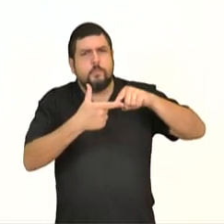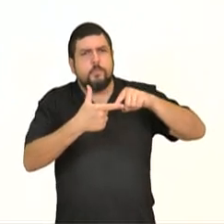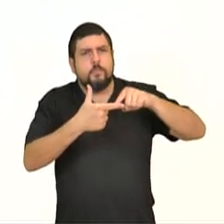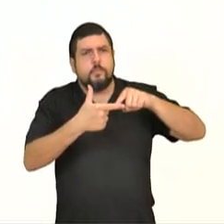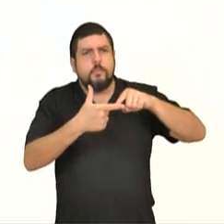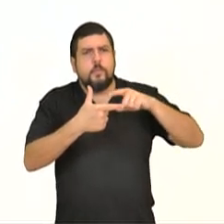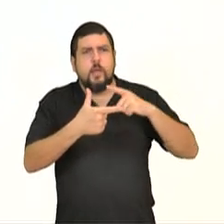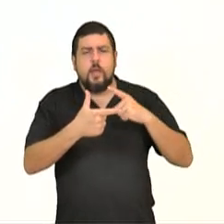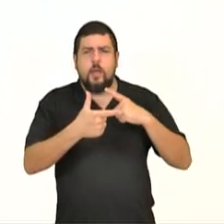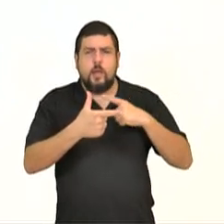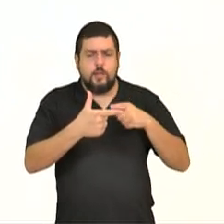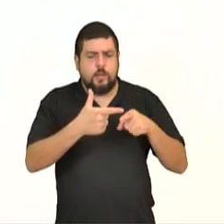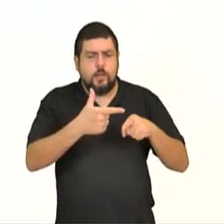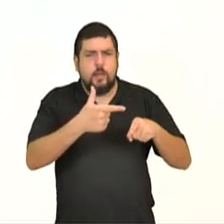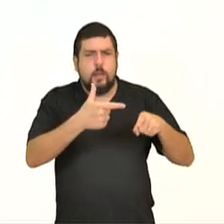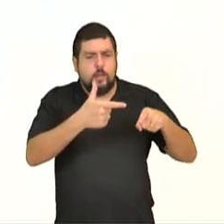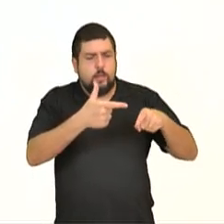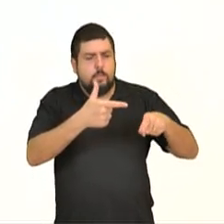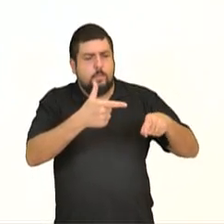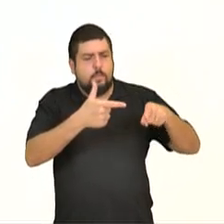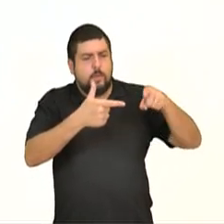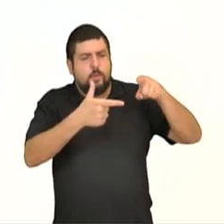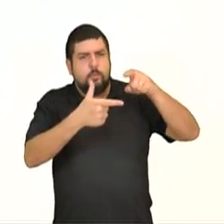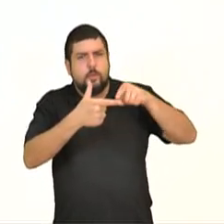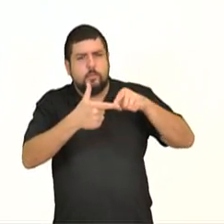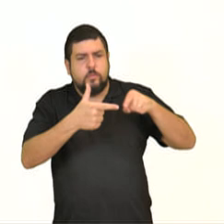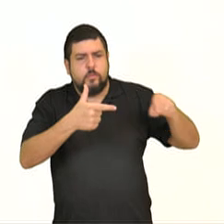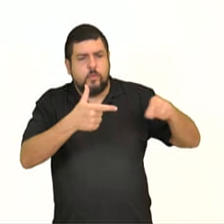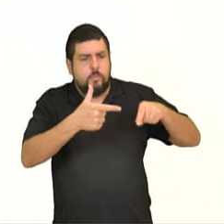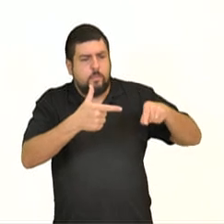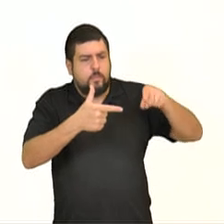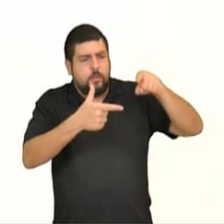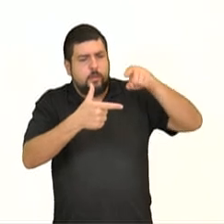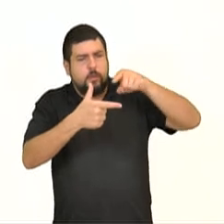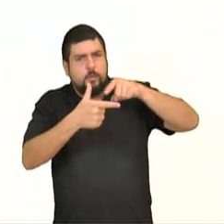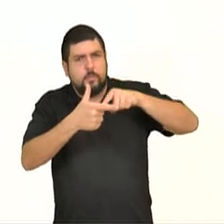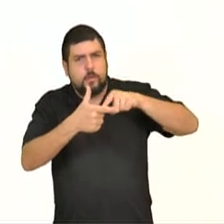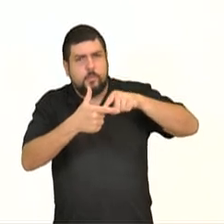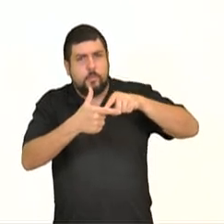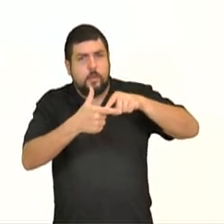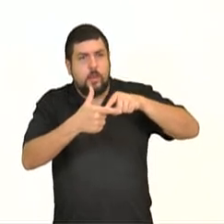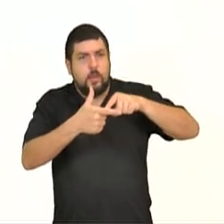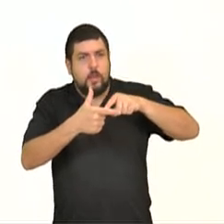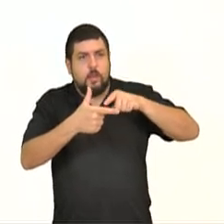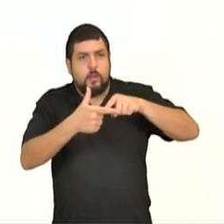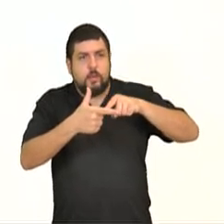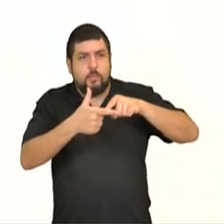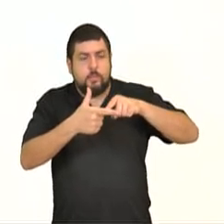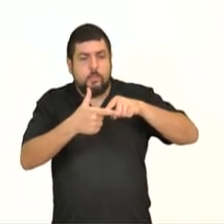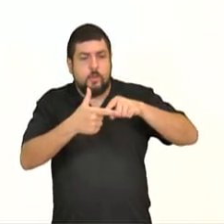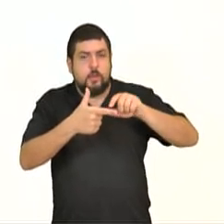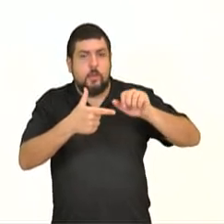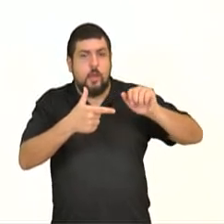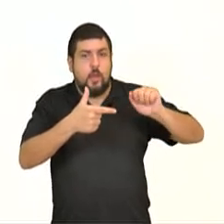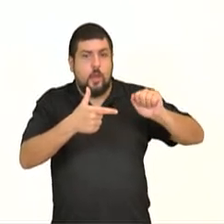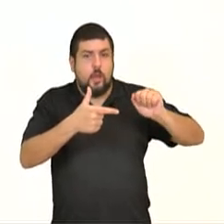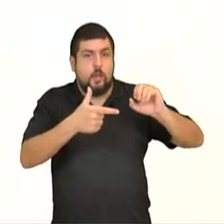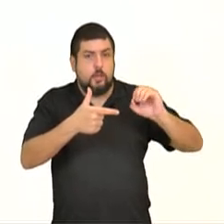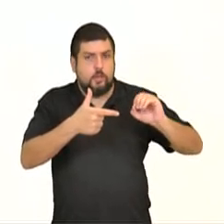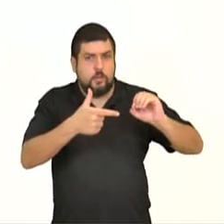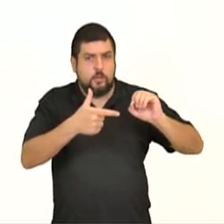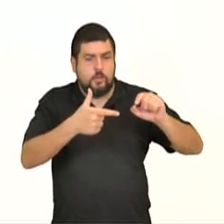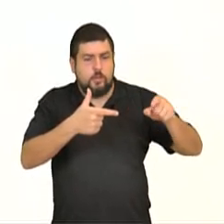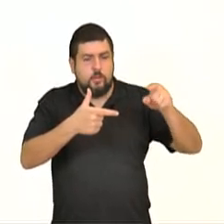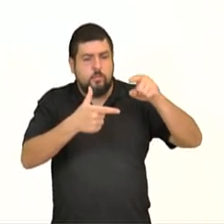Então perceba que aqui nós temos três pontos, né? O ponto A, zero, o ponto B, zero e o ponto